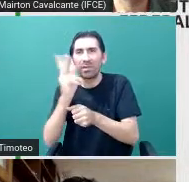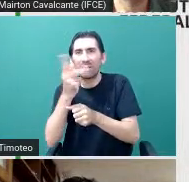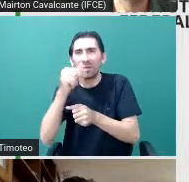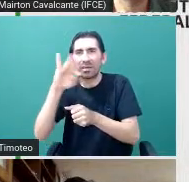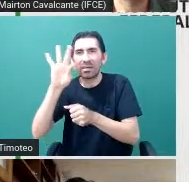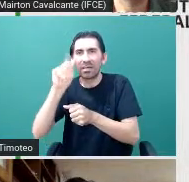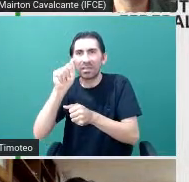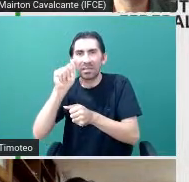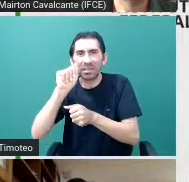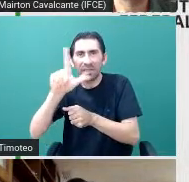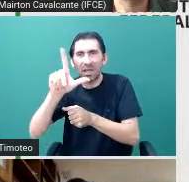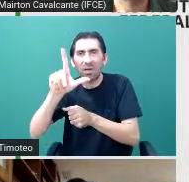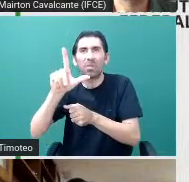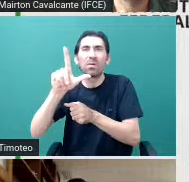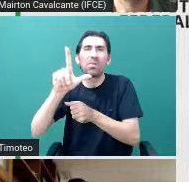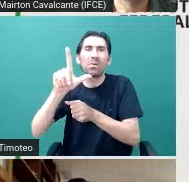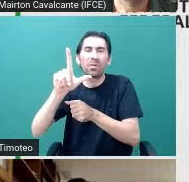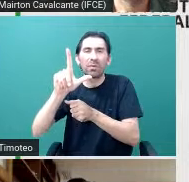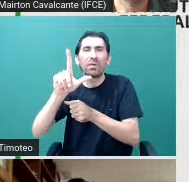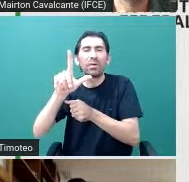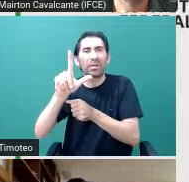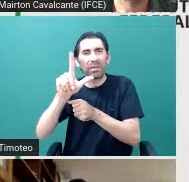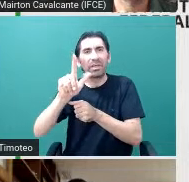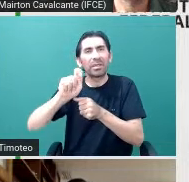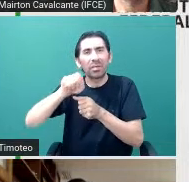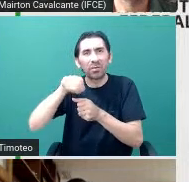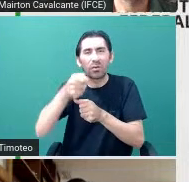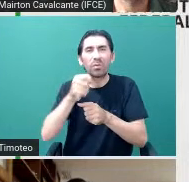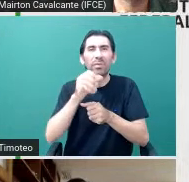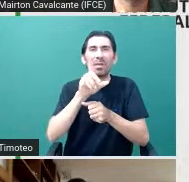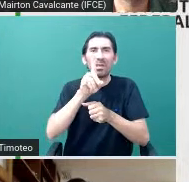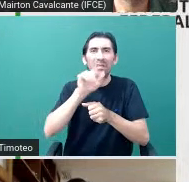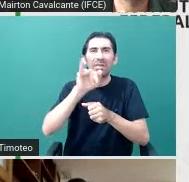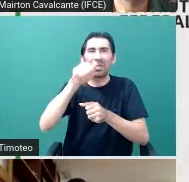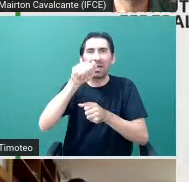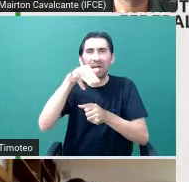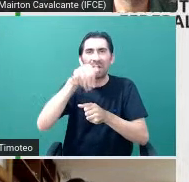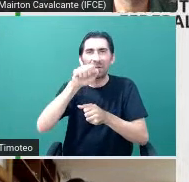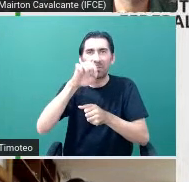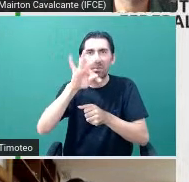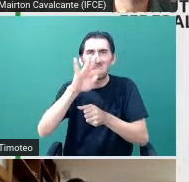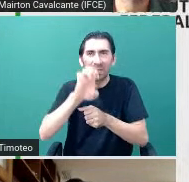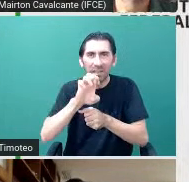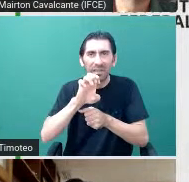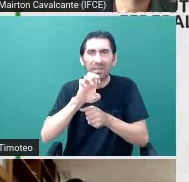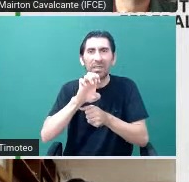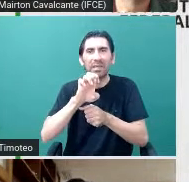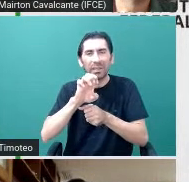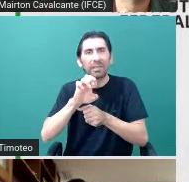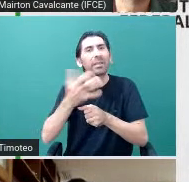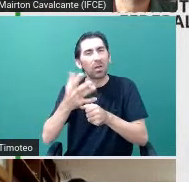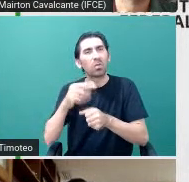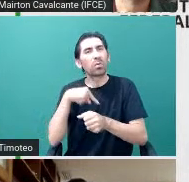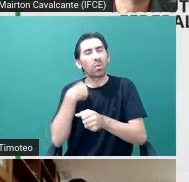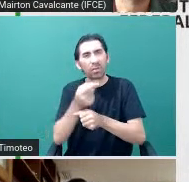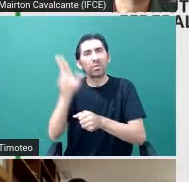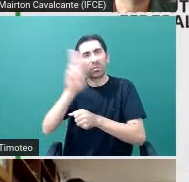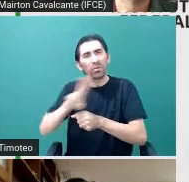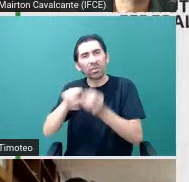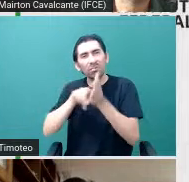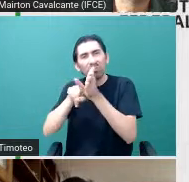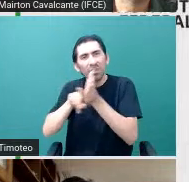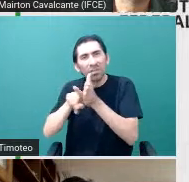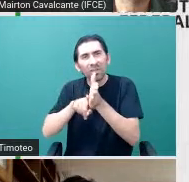carbono, que a gente chama de diamante. Então são coisas que a gente faz, nada disso aqui é importante,